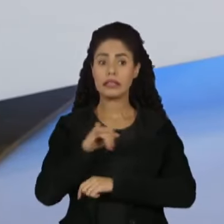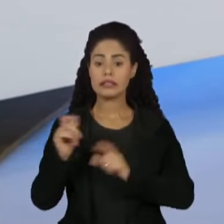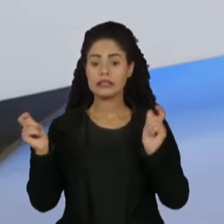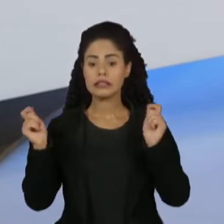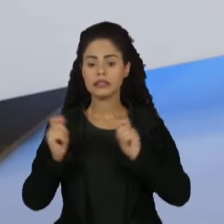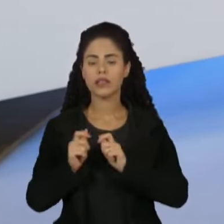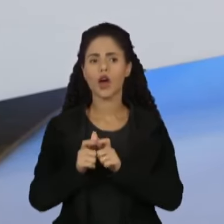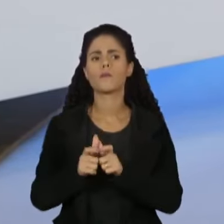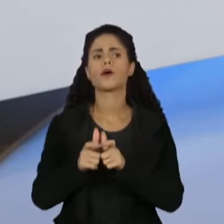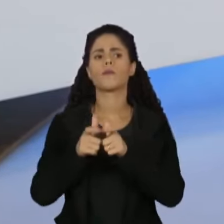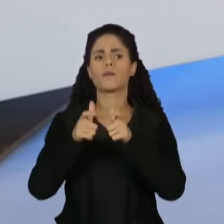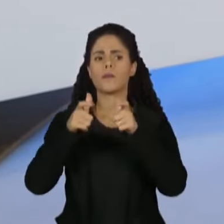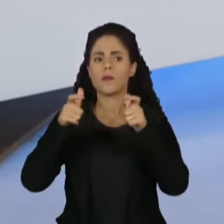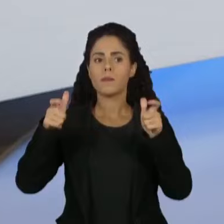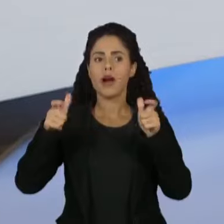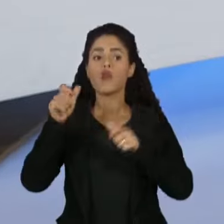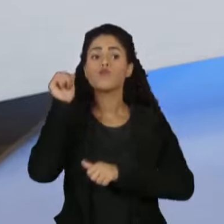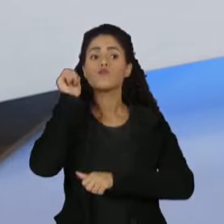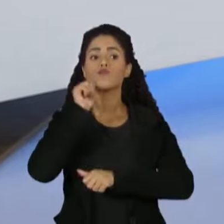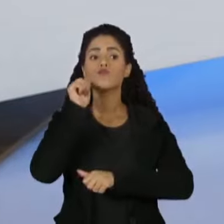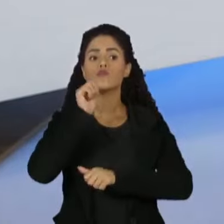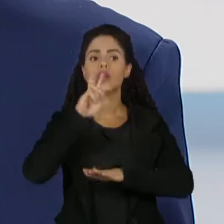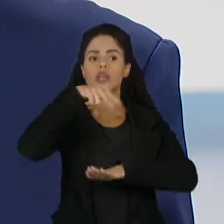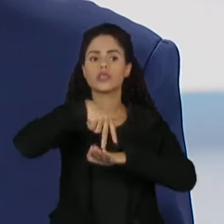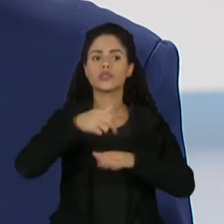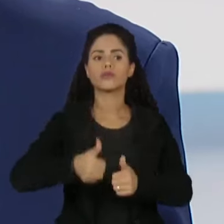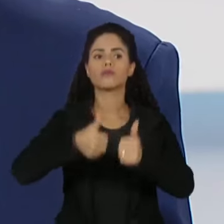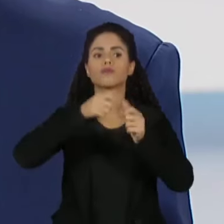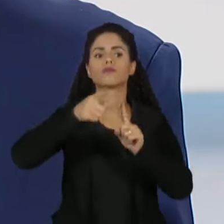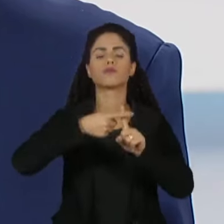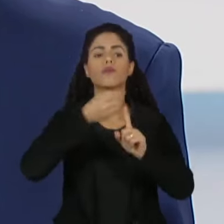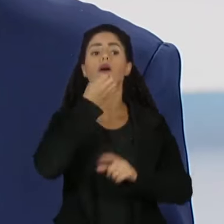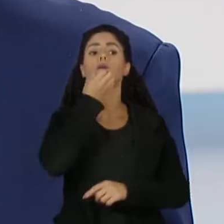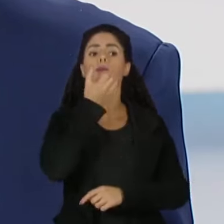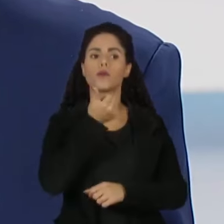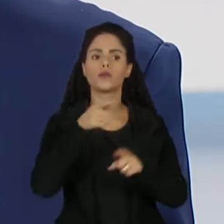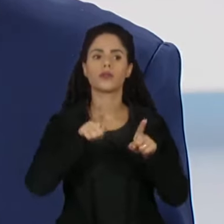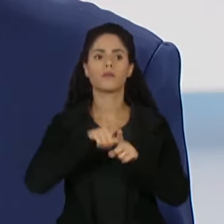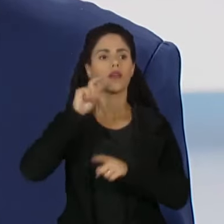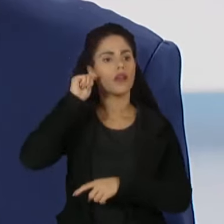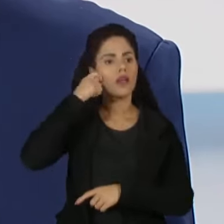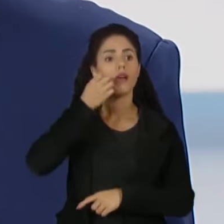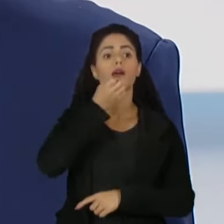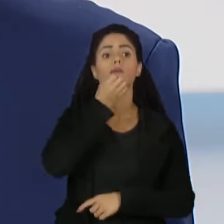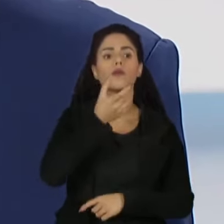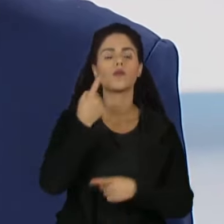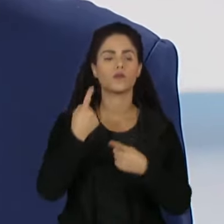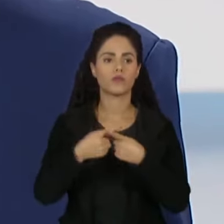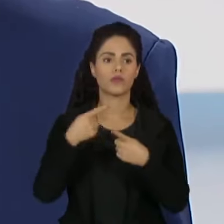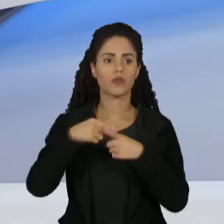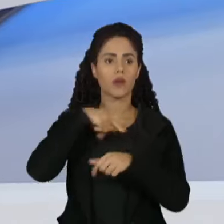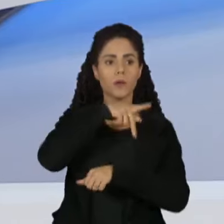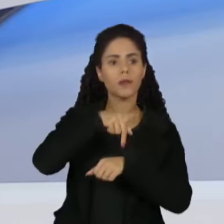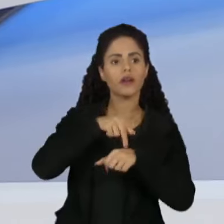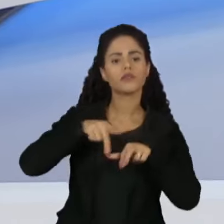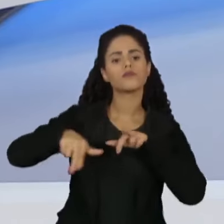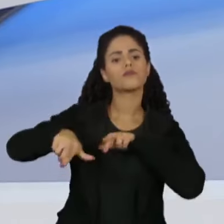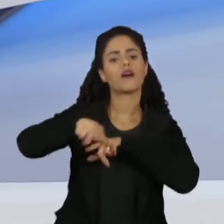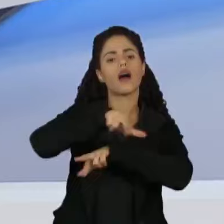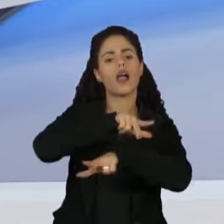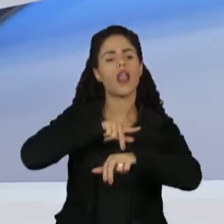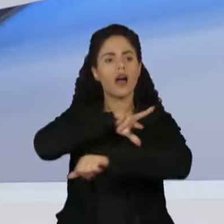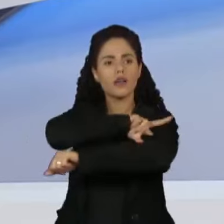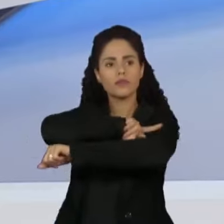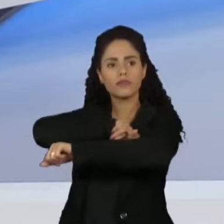ampliar a presença de mulheres é positivo e também a presença negra. Somos um país de miscigenação de